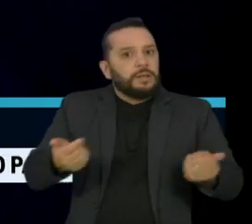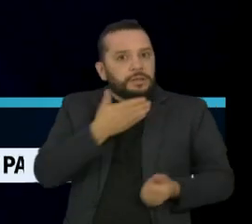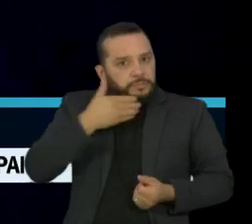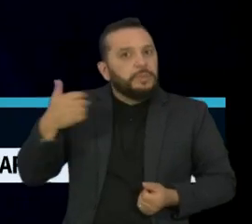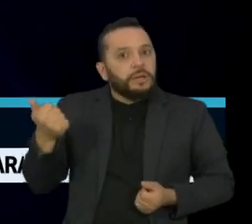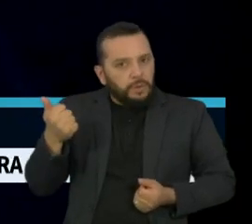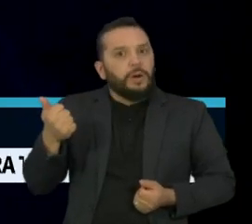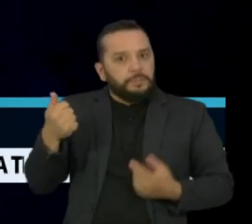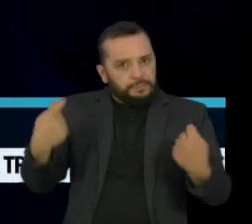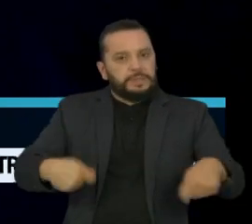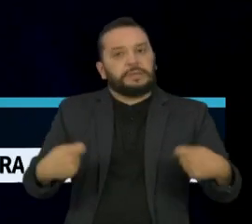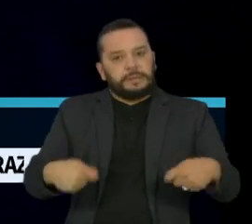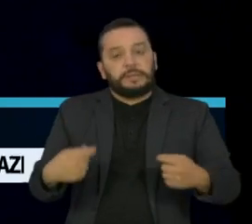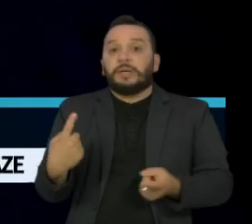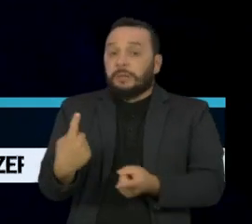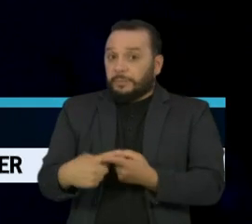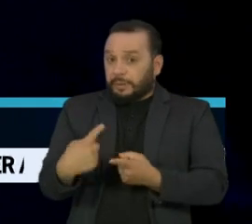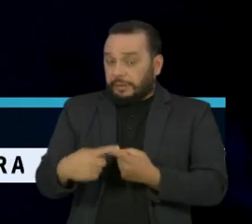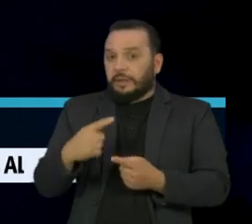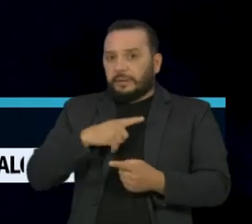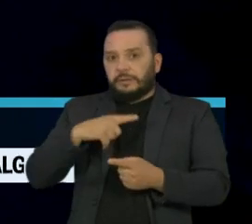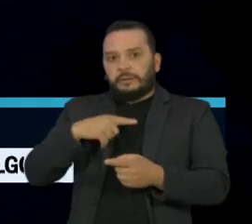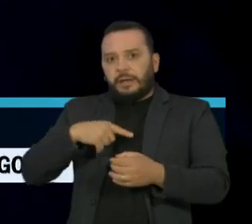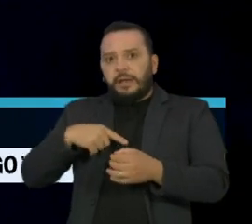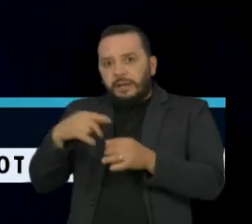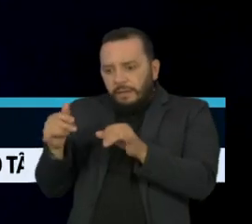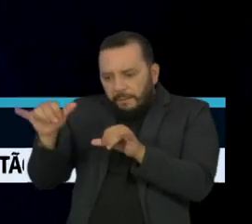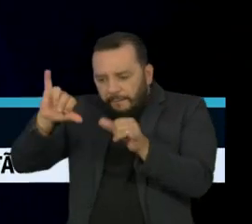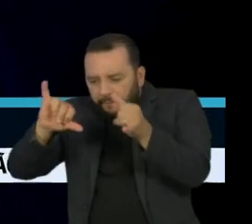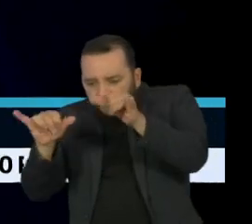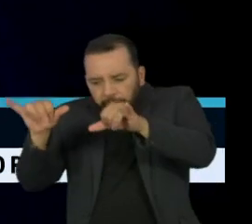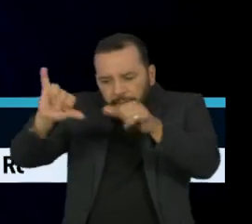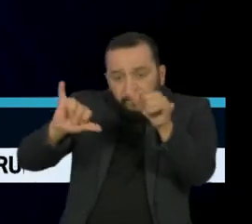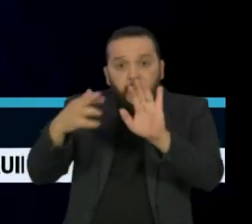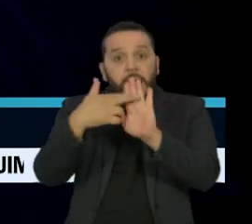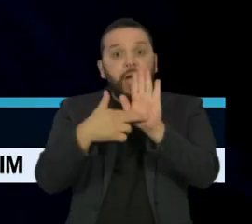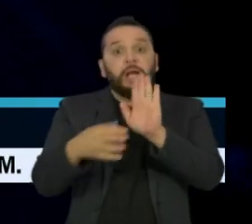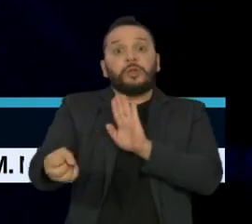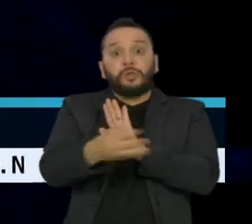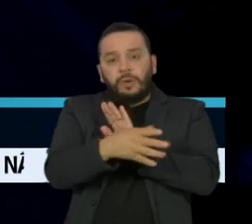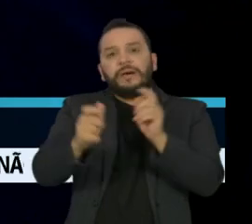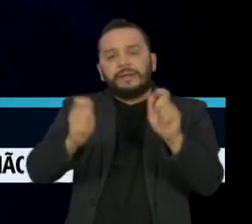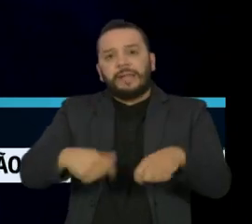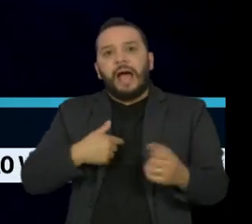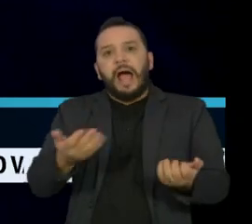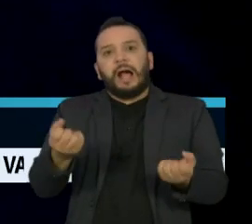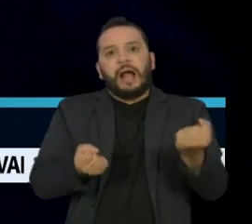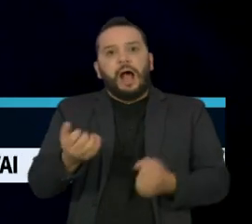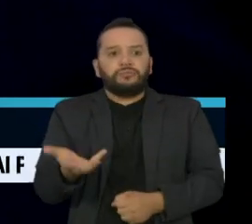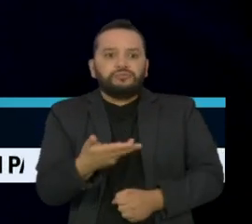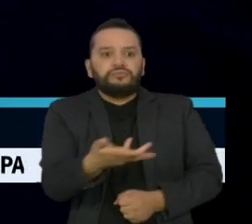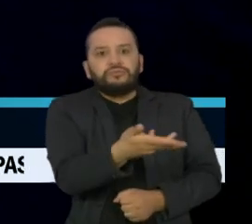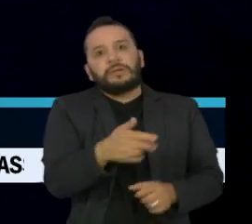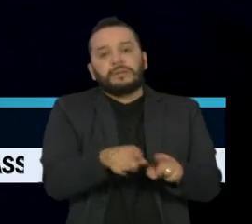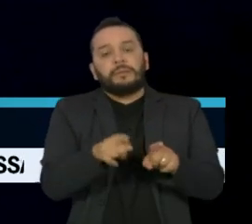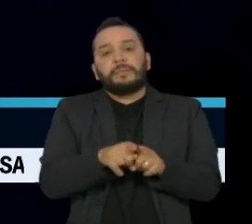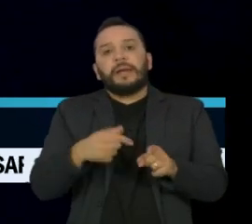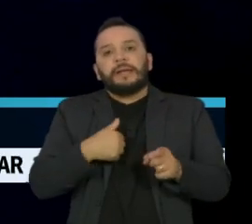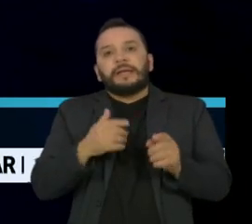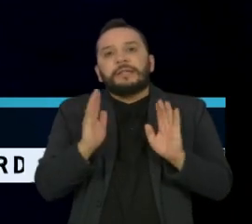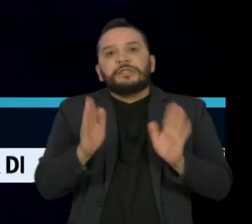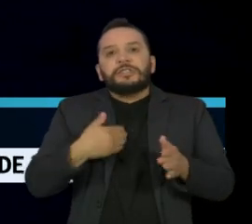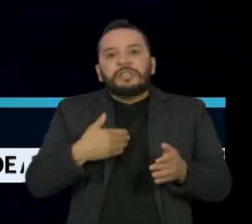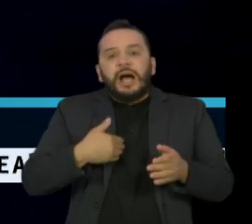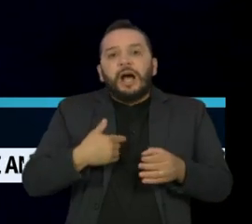O combustível que já vem sendo destilado, de acordo com essas novas regras, aumenta o desempenho e reduz o consumo da maioria dos veículos, além de